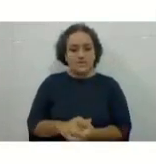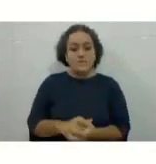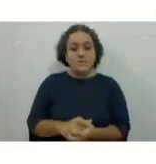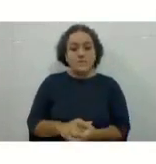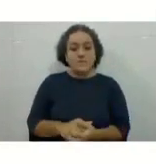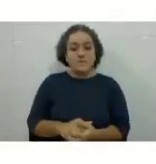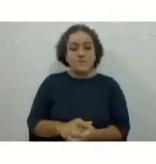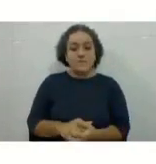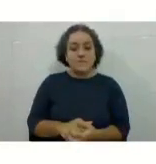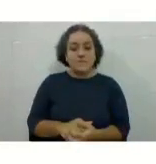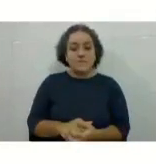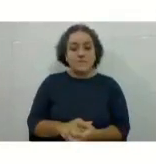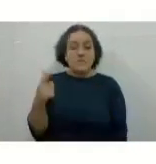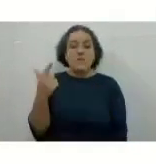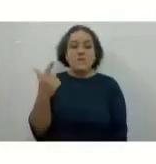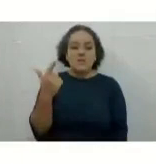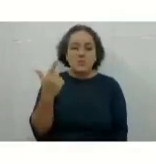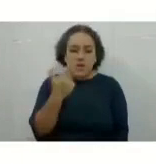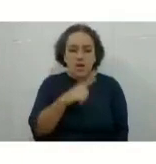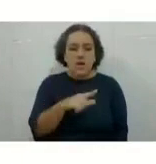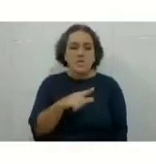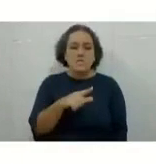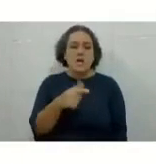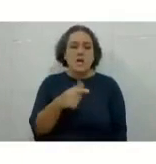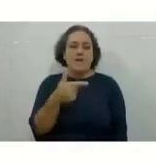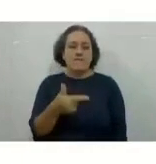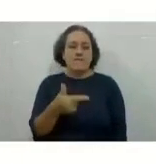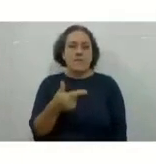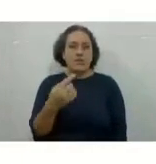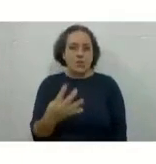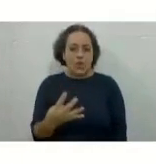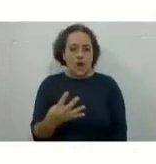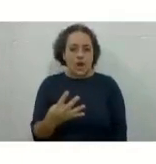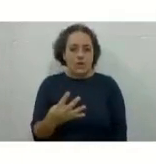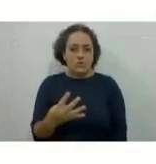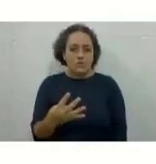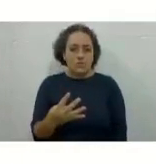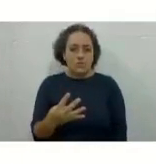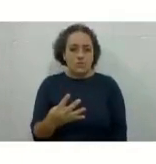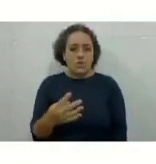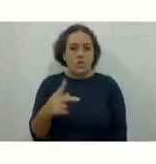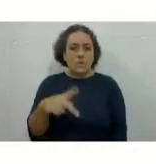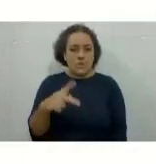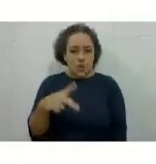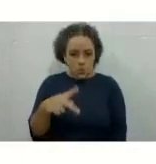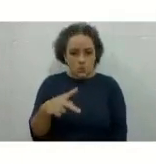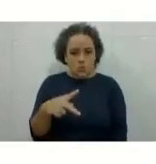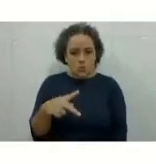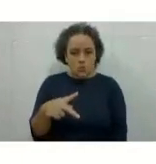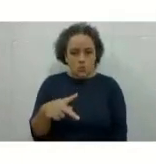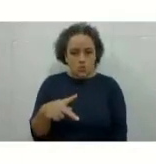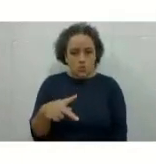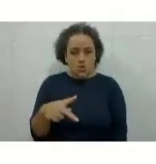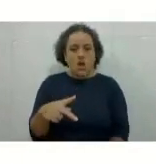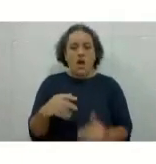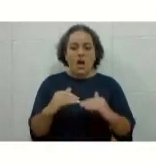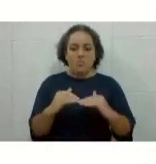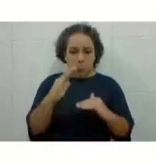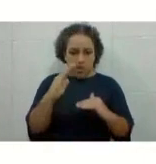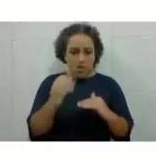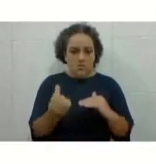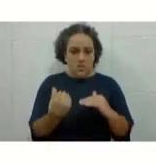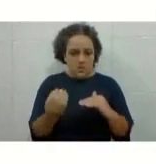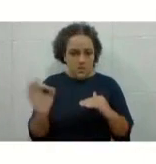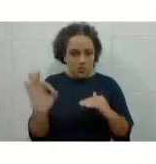24 pontos vocês não farão a recuperação. Mas se vocês alcançaram menos de 24 pontos